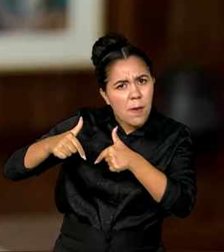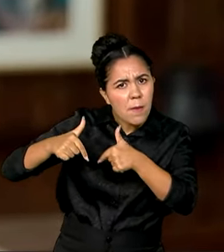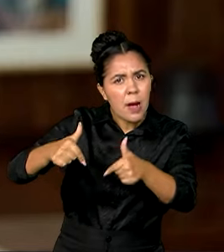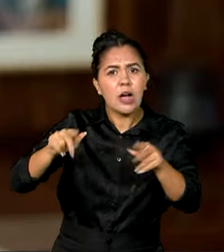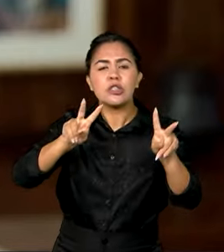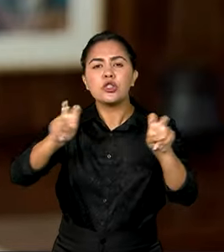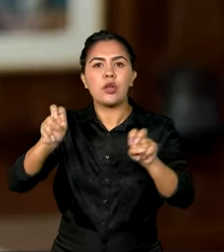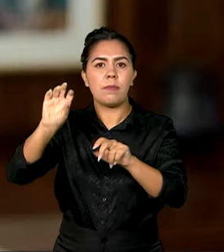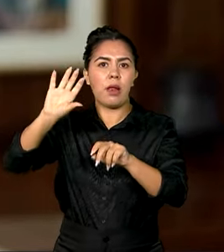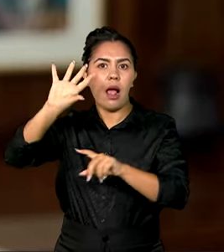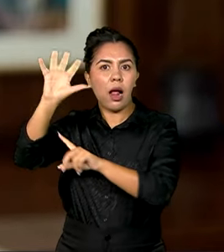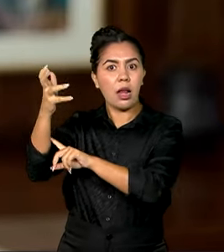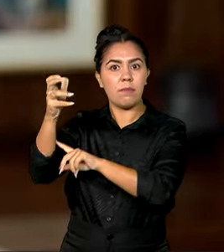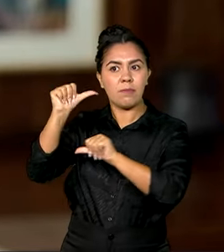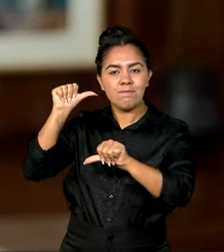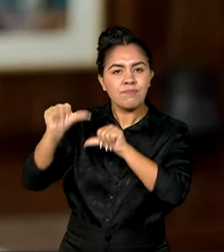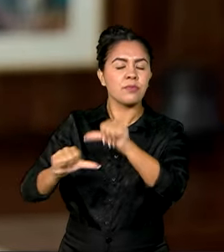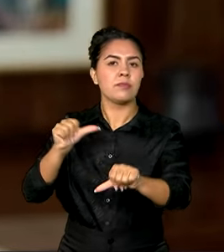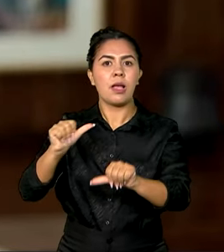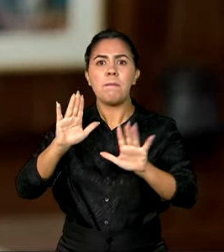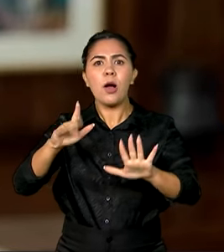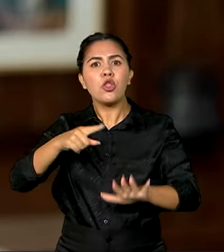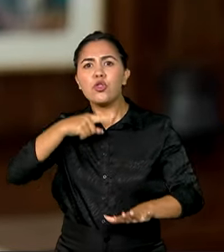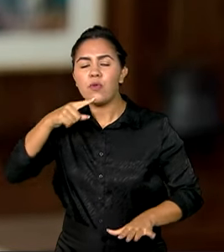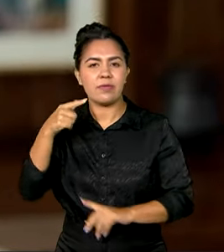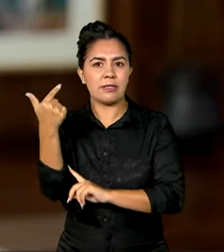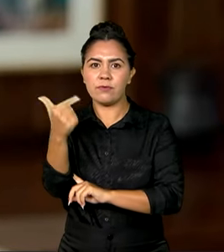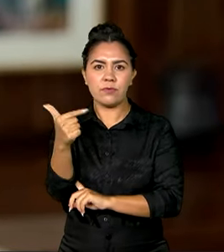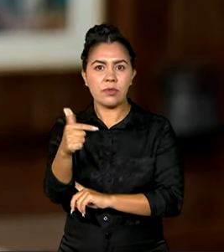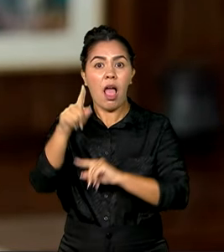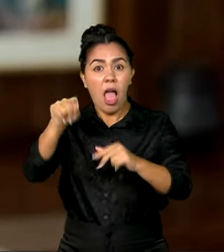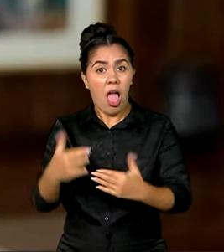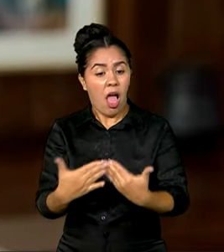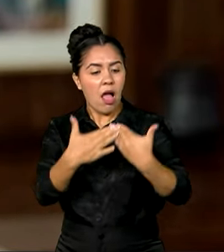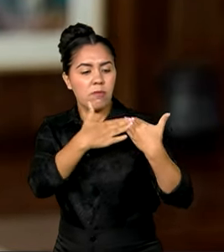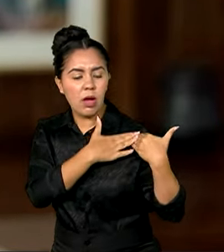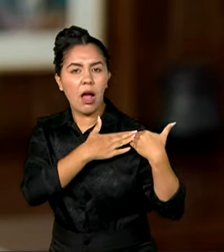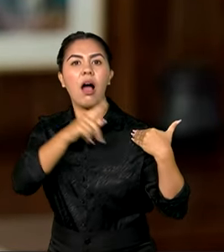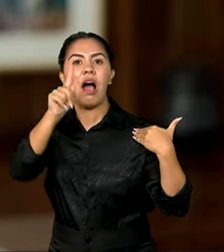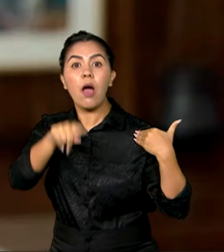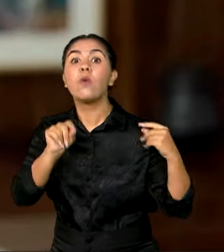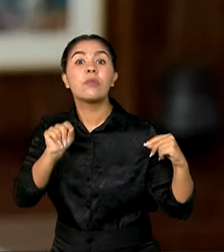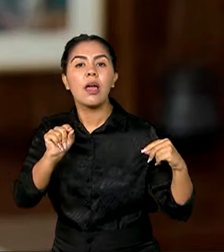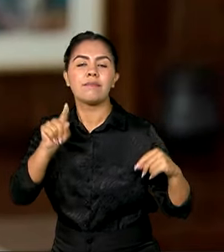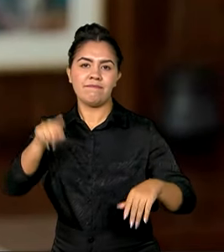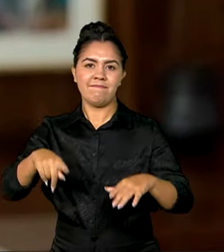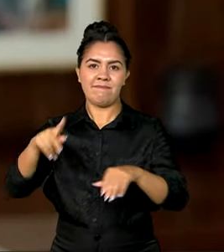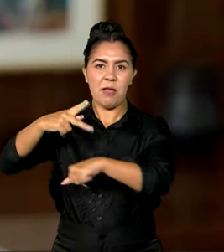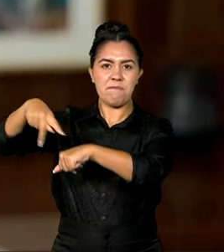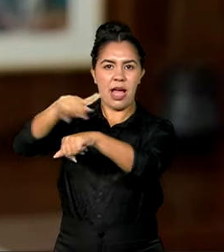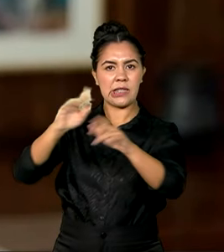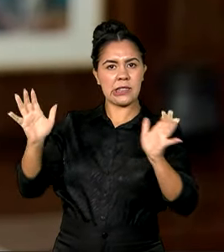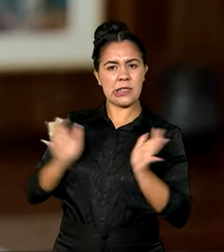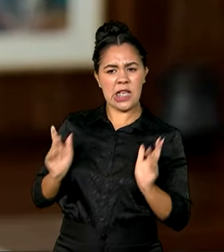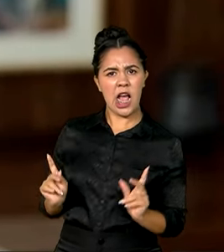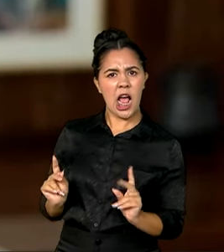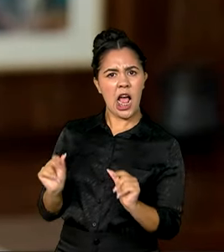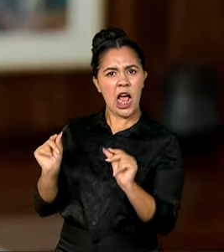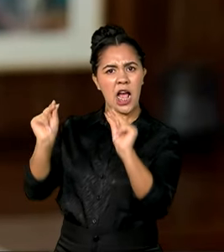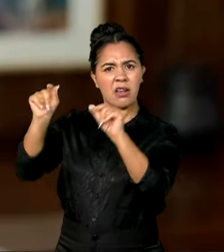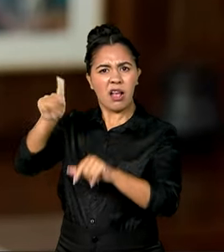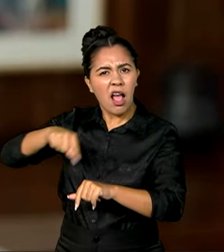Não há dúvida de que a maior responsabilidade recai sobre os países ricos, cujo histórico de emissões